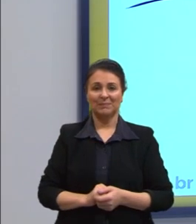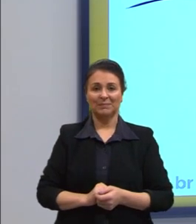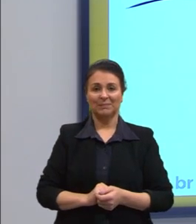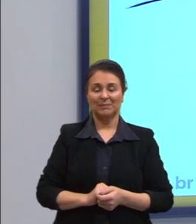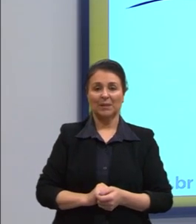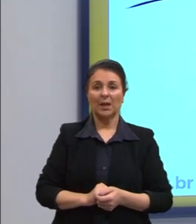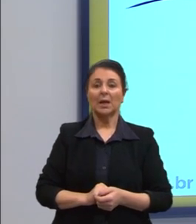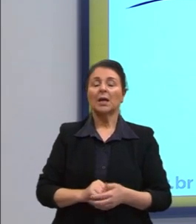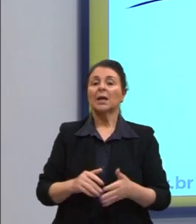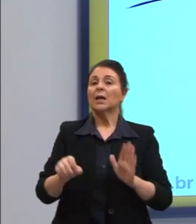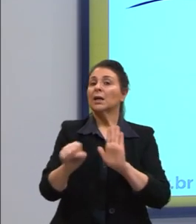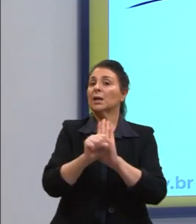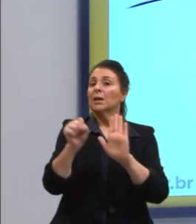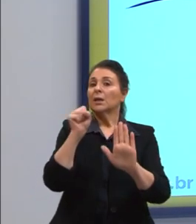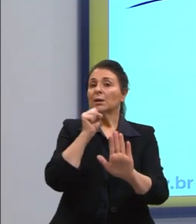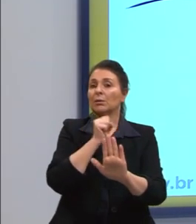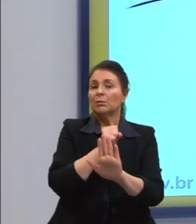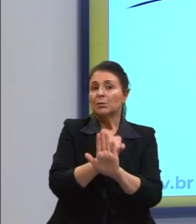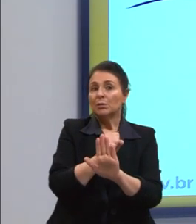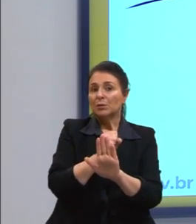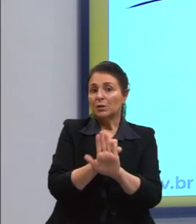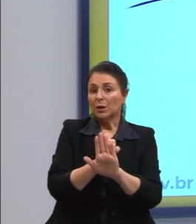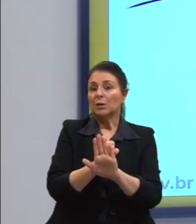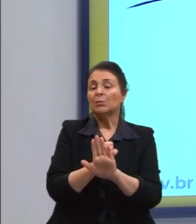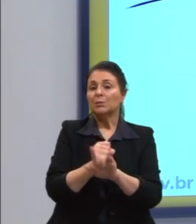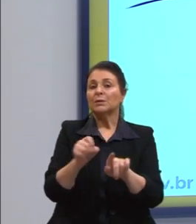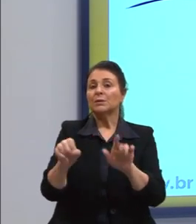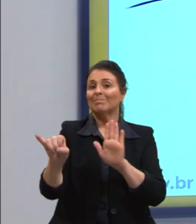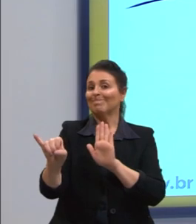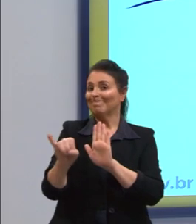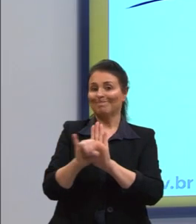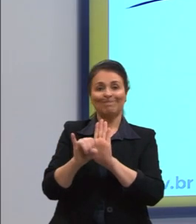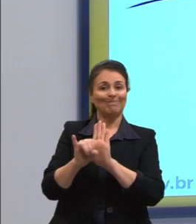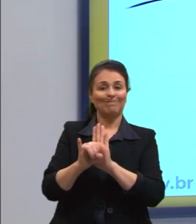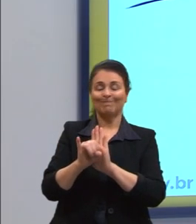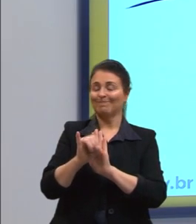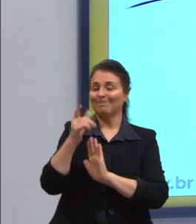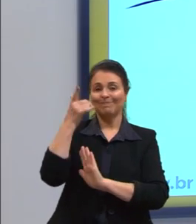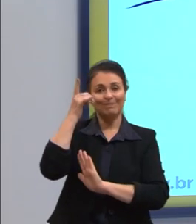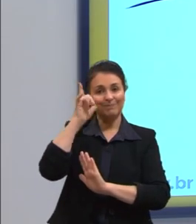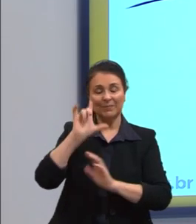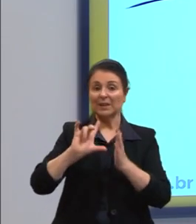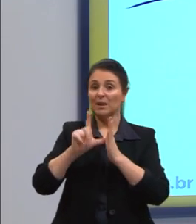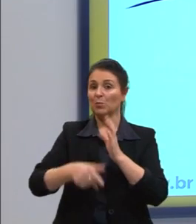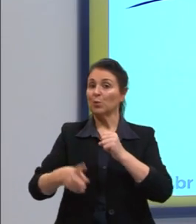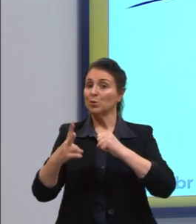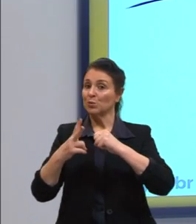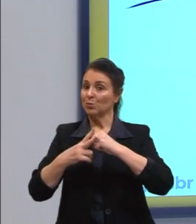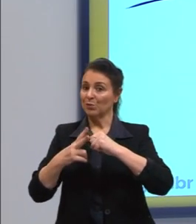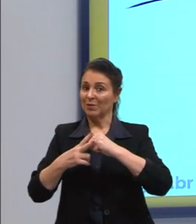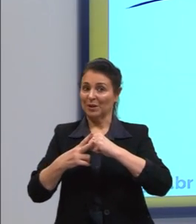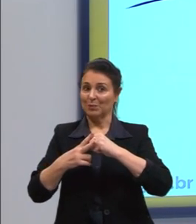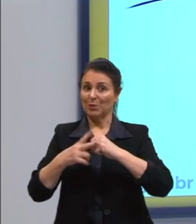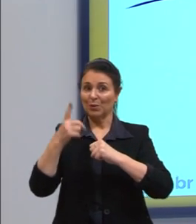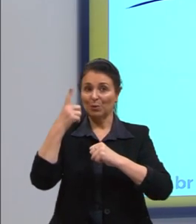E nos sujeitos indeterminados, sempre depois do verbo, a gente tem o uso ali de